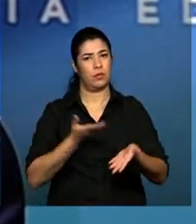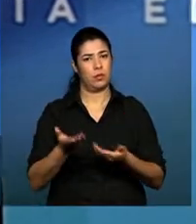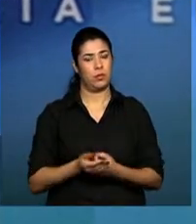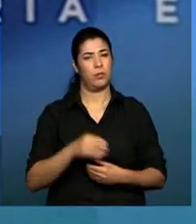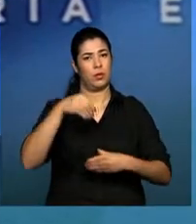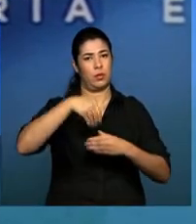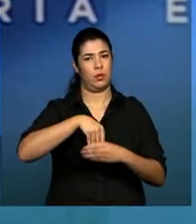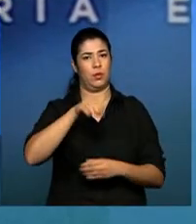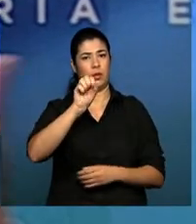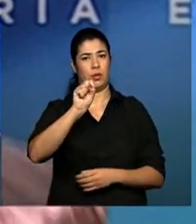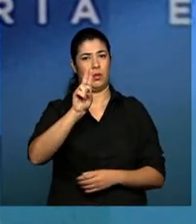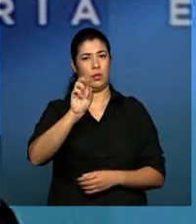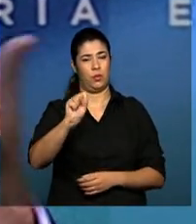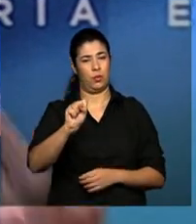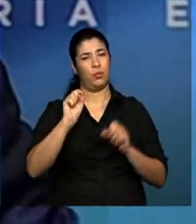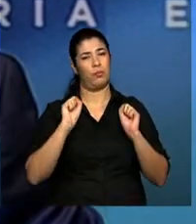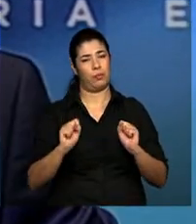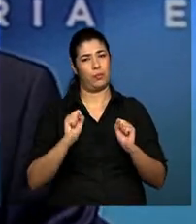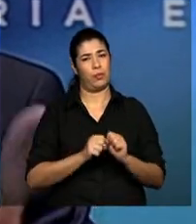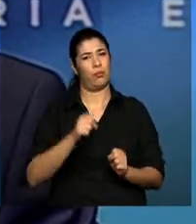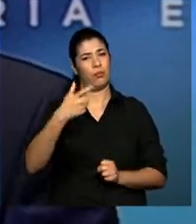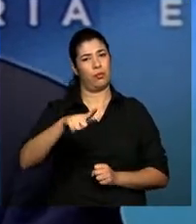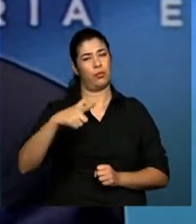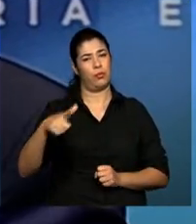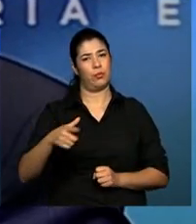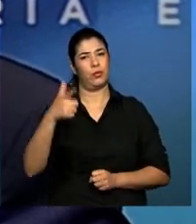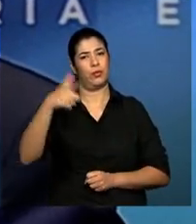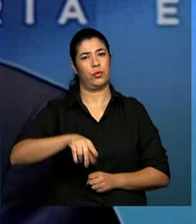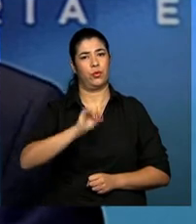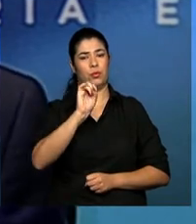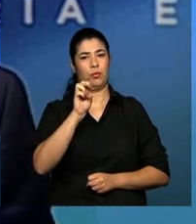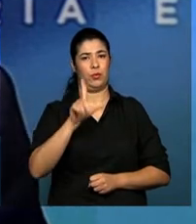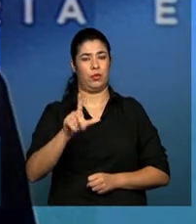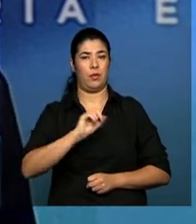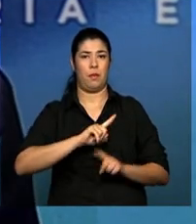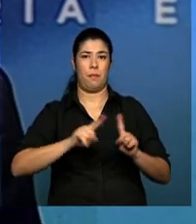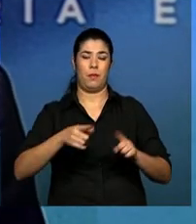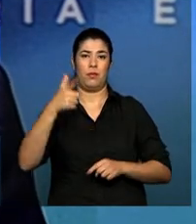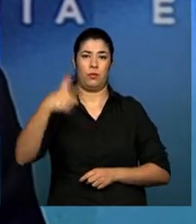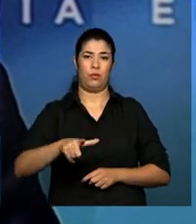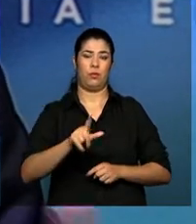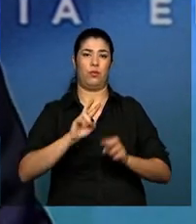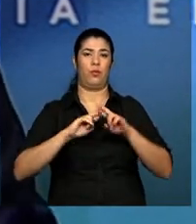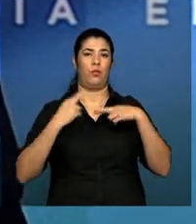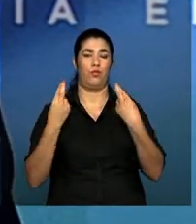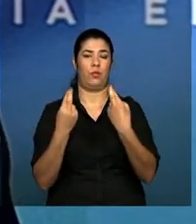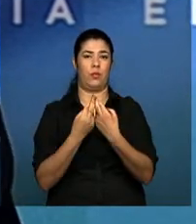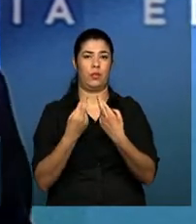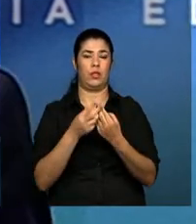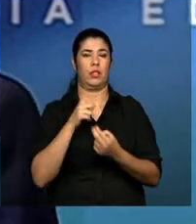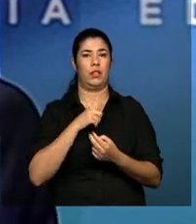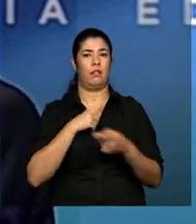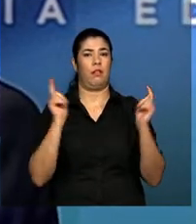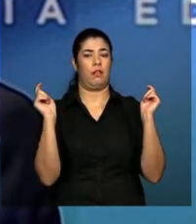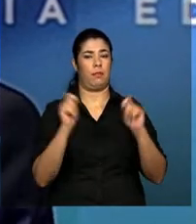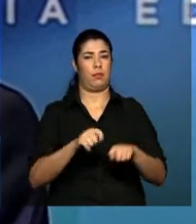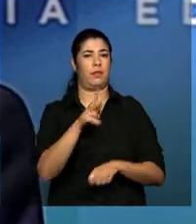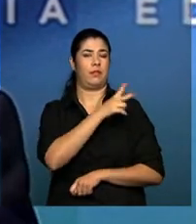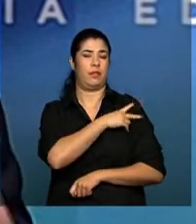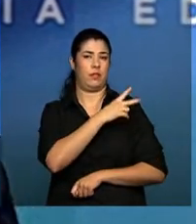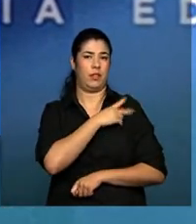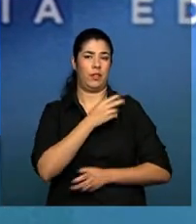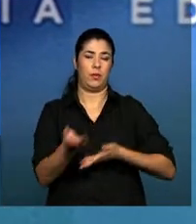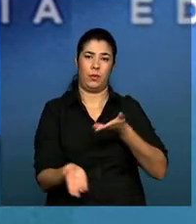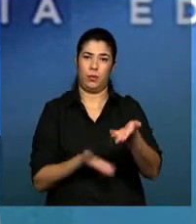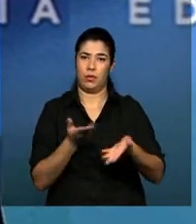precisarão repetir. Mas progressivamente, conforme nós formos estabelecendo essa rede habilitada, nós teremos os